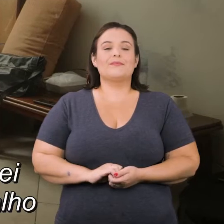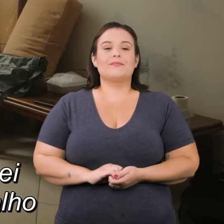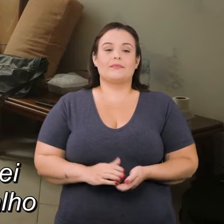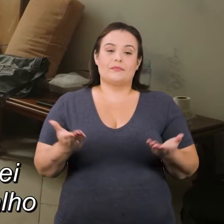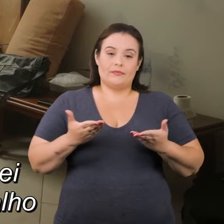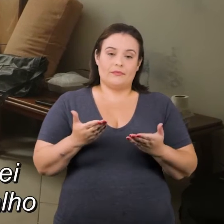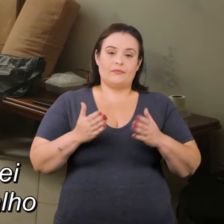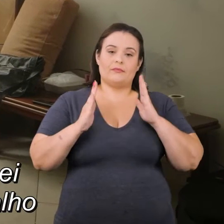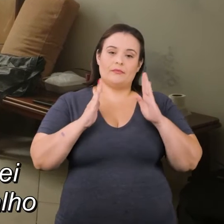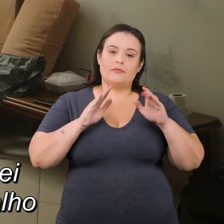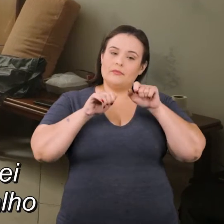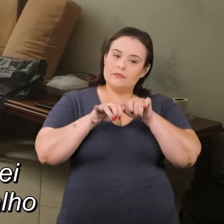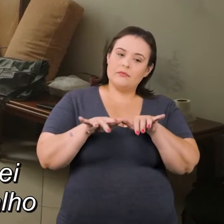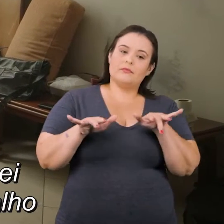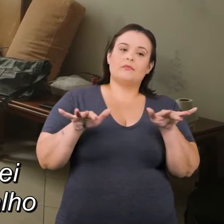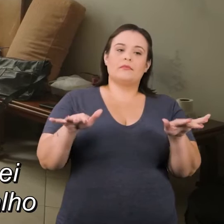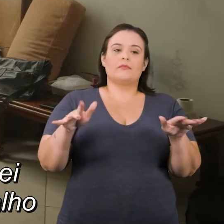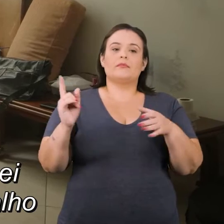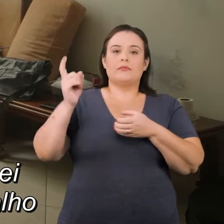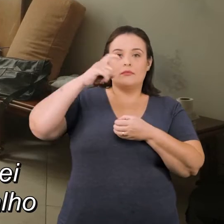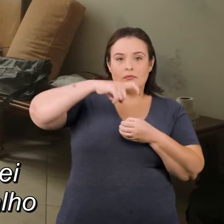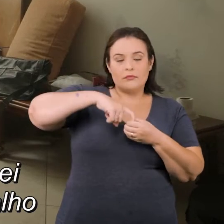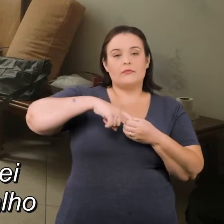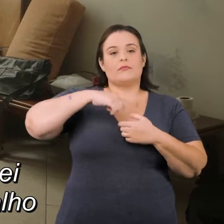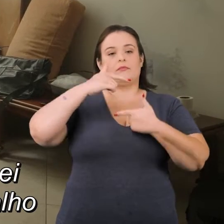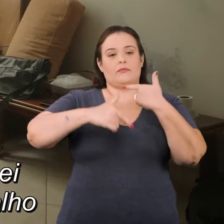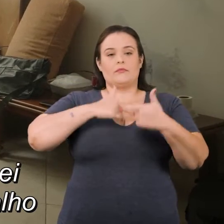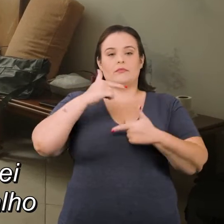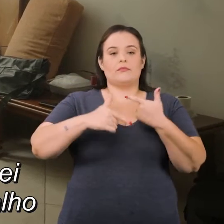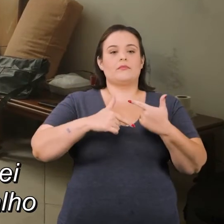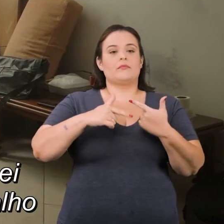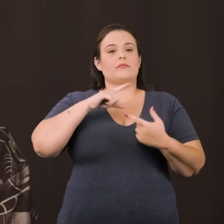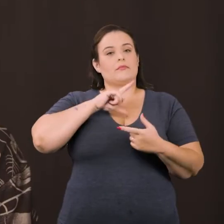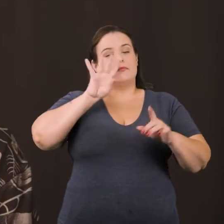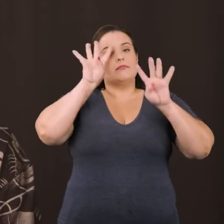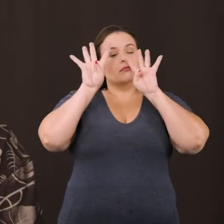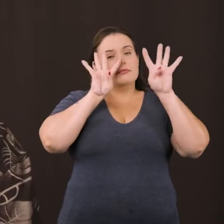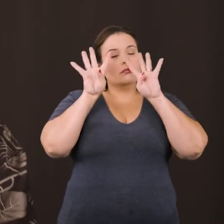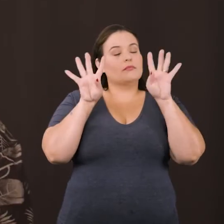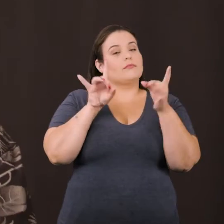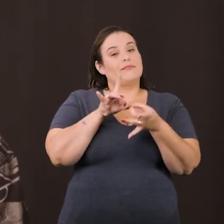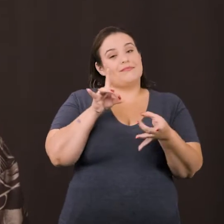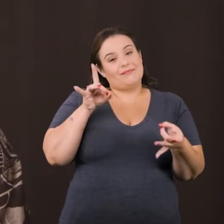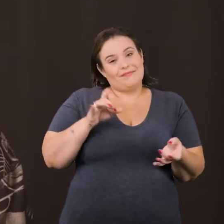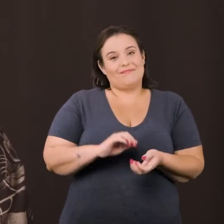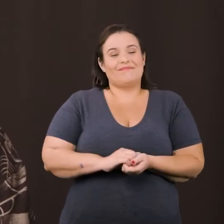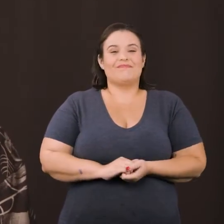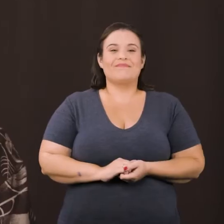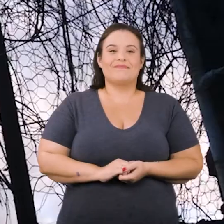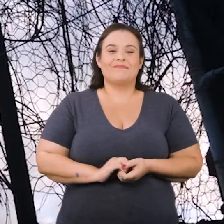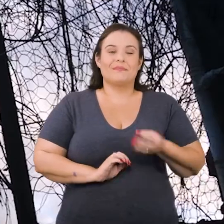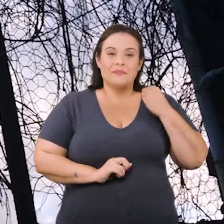Durante a pandemia, eu acabei voltando a essa matriz de trabalho, lidando com o improviso nesse universo